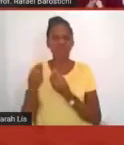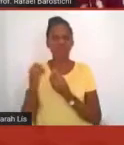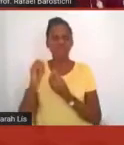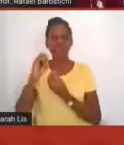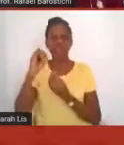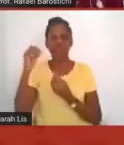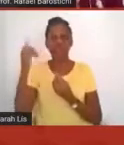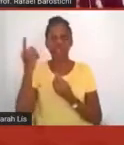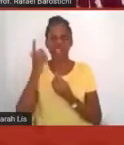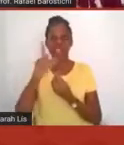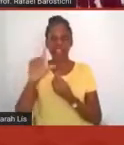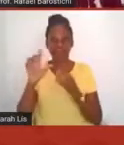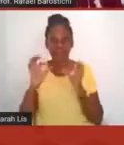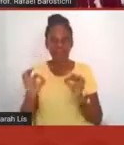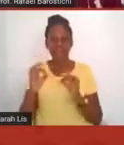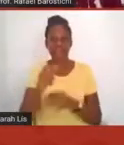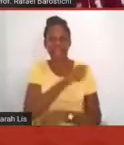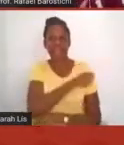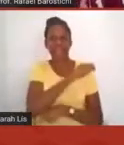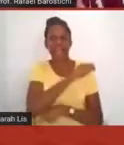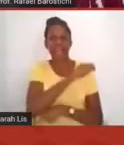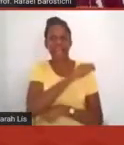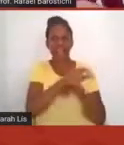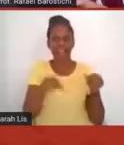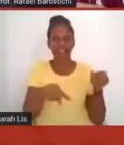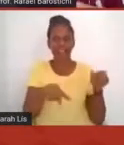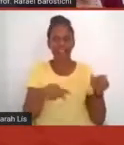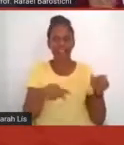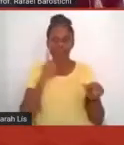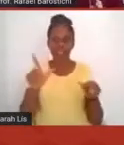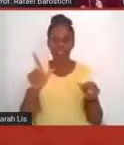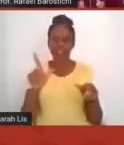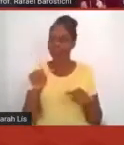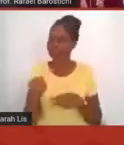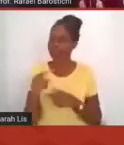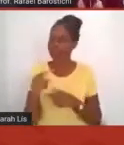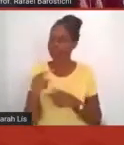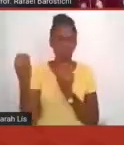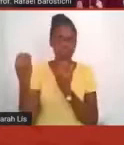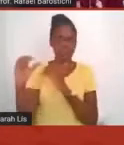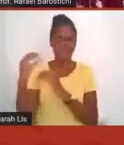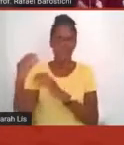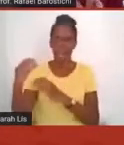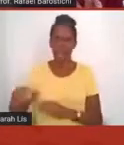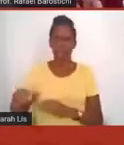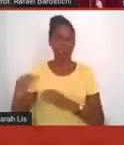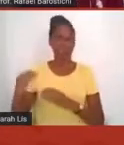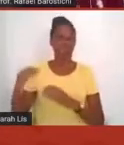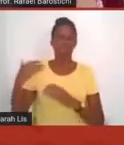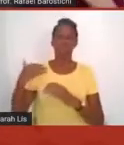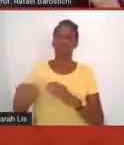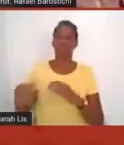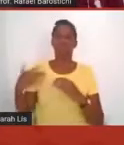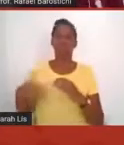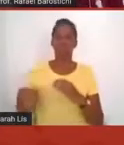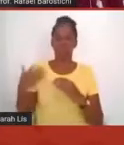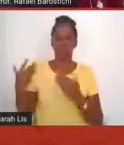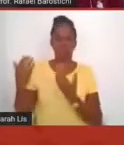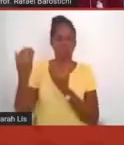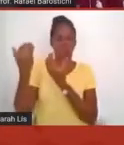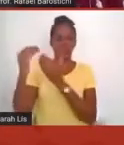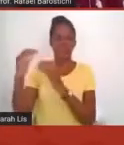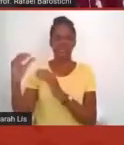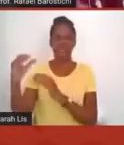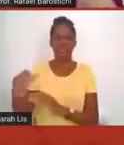A quantidade de postagens que os alunos faziam era uma coisa, assim, fantástica, fantástica. Os alunos, eles não apenas